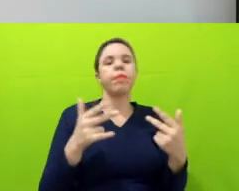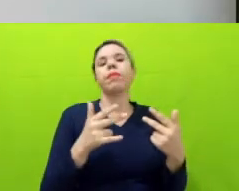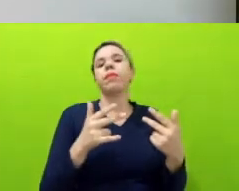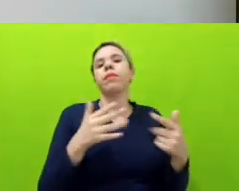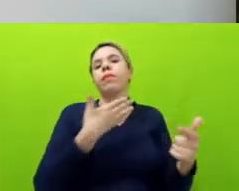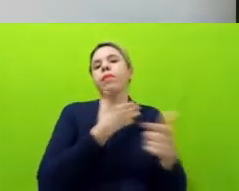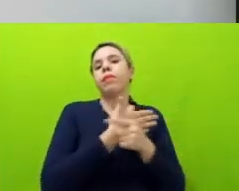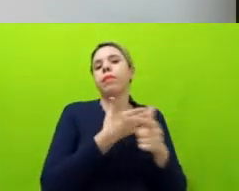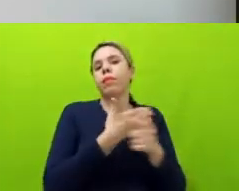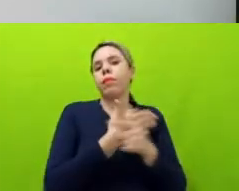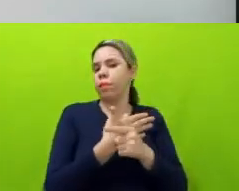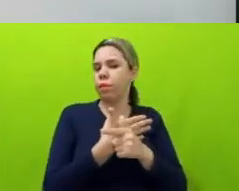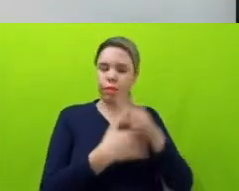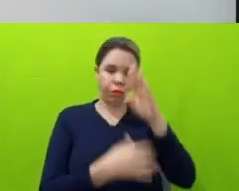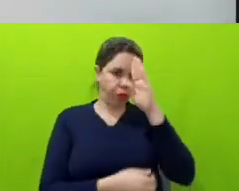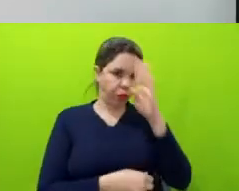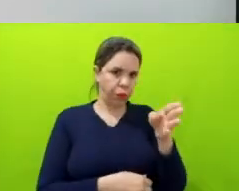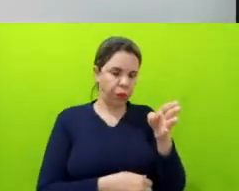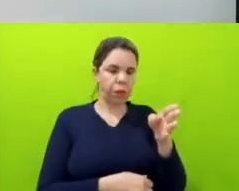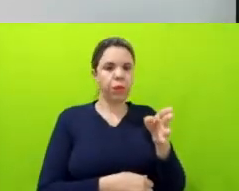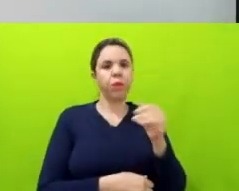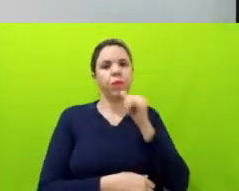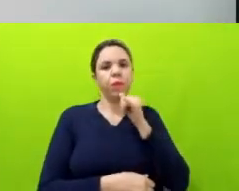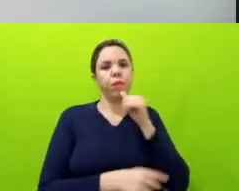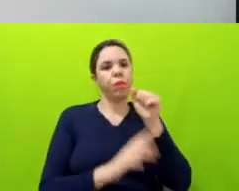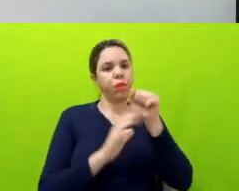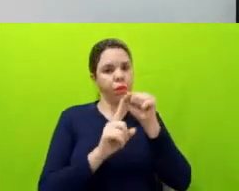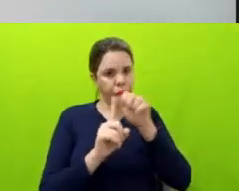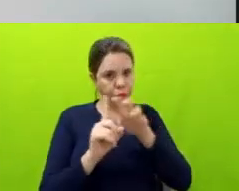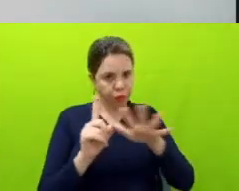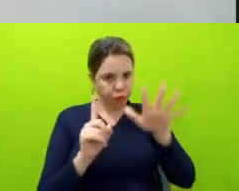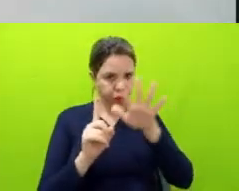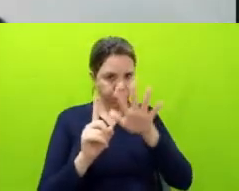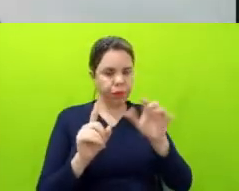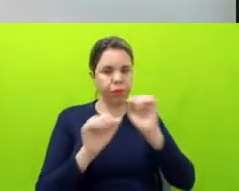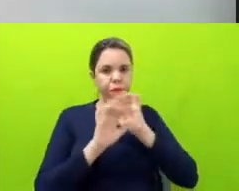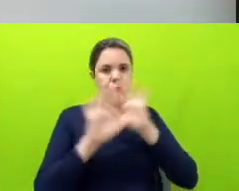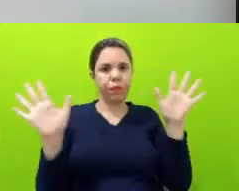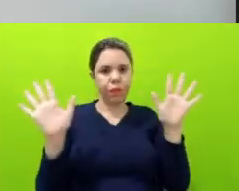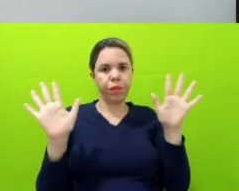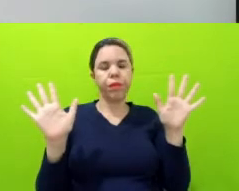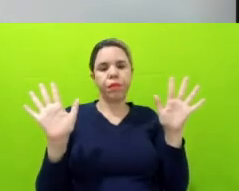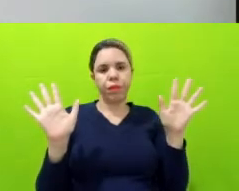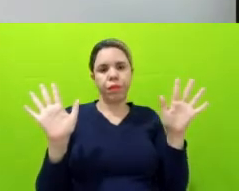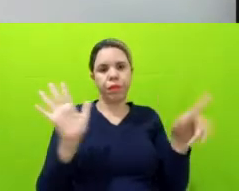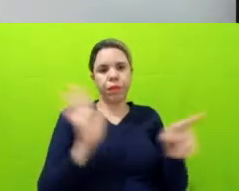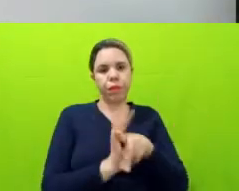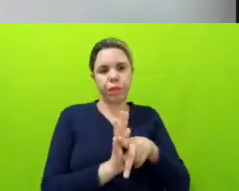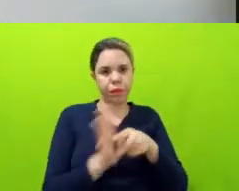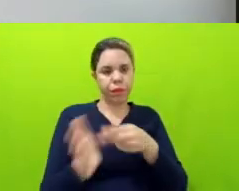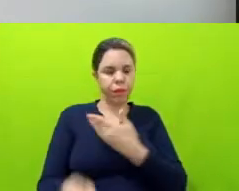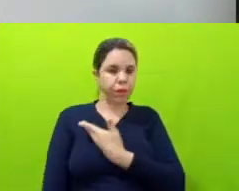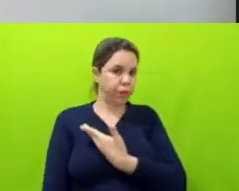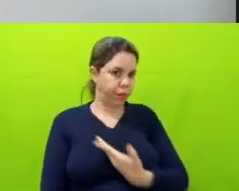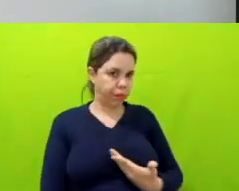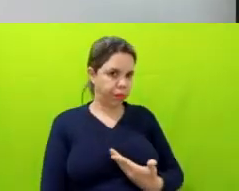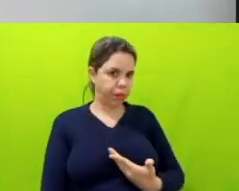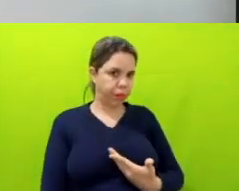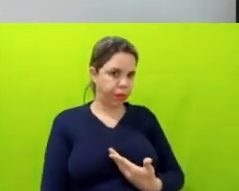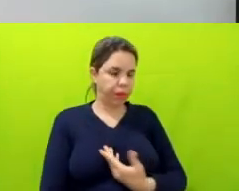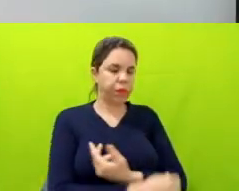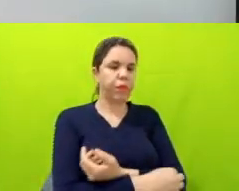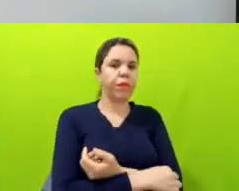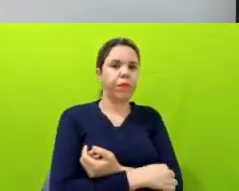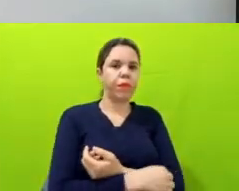de destaque, não só para a sociedade civil, a transparência, mas também para a própria atuação do governo e dos entes privados no combate ao